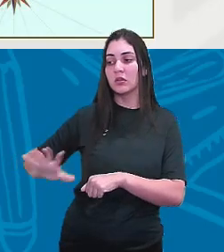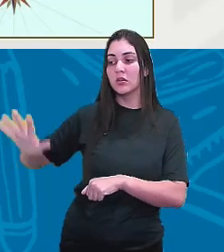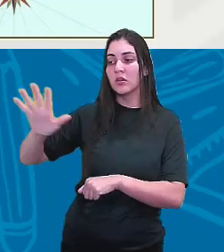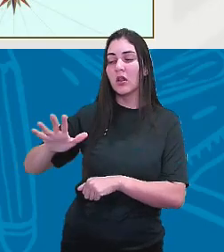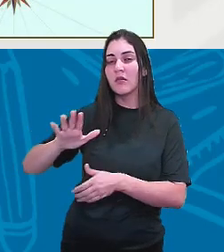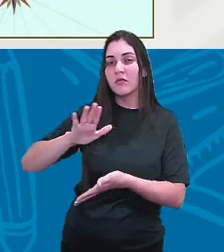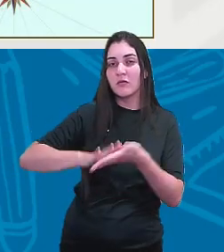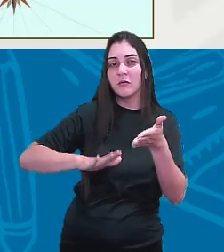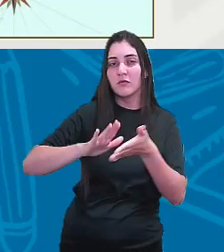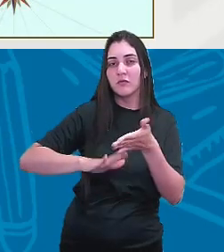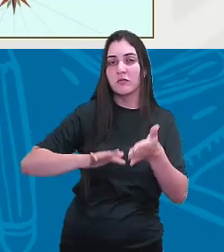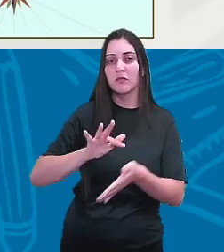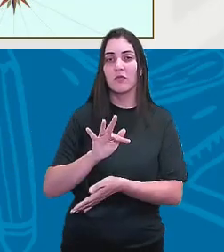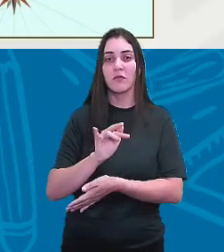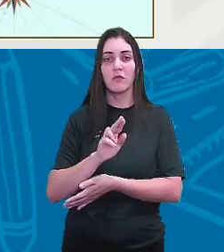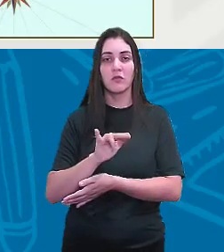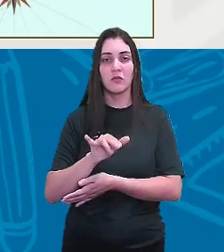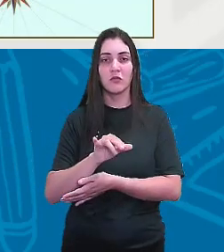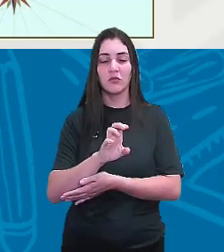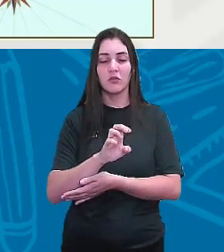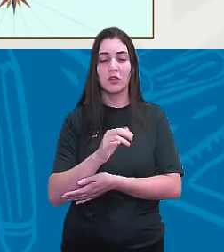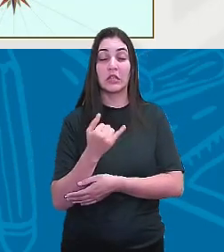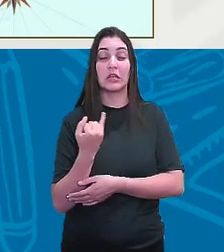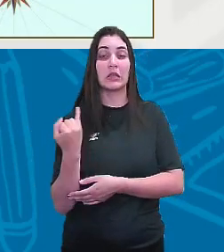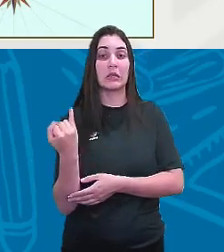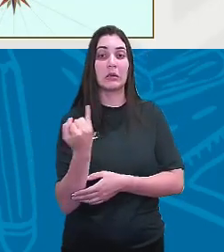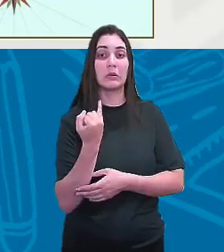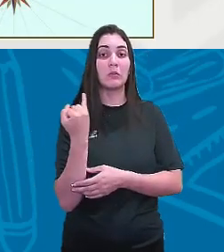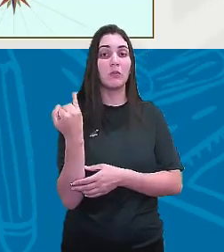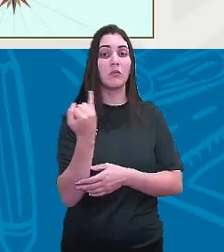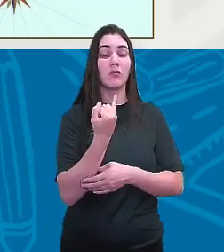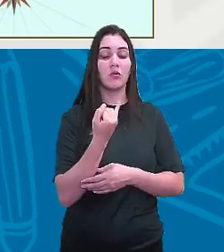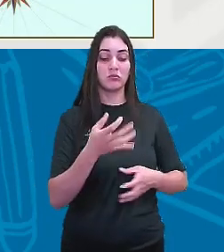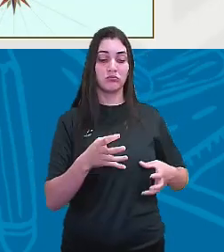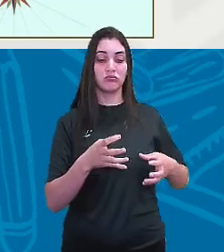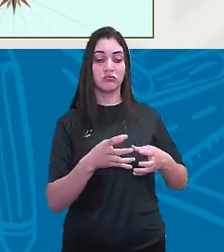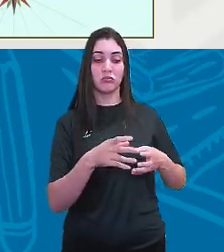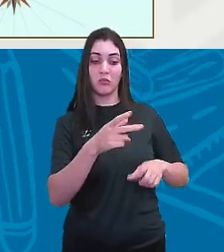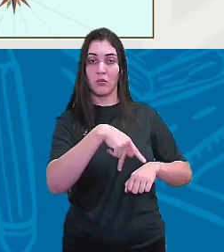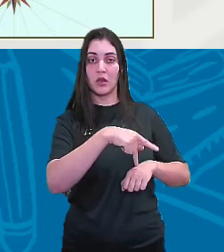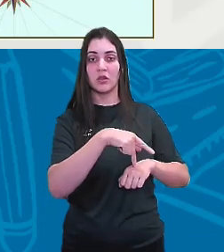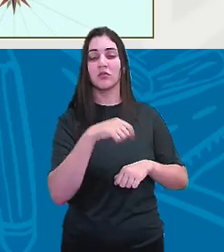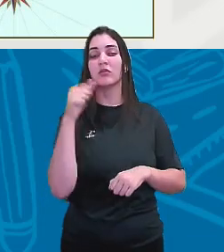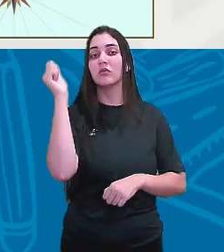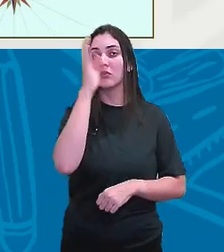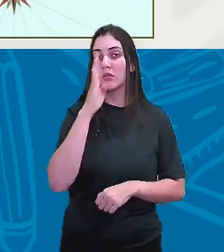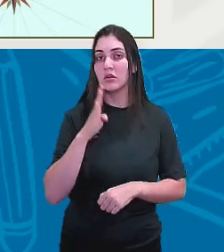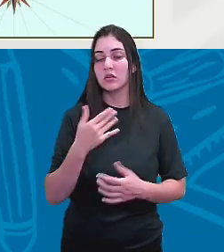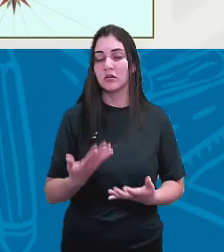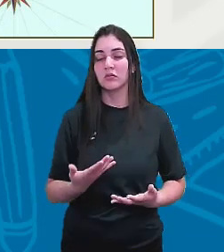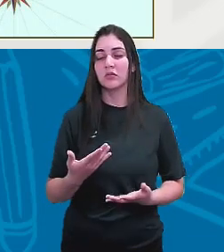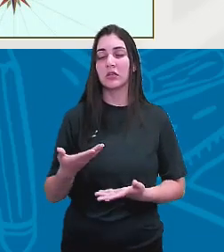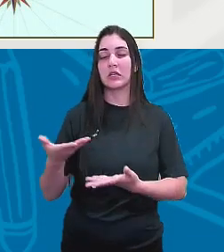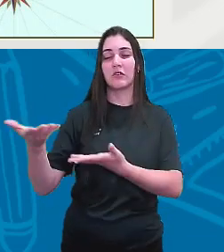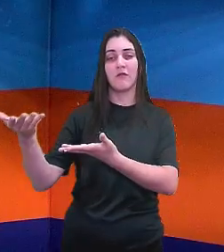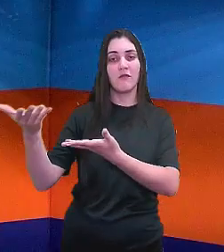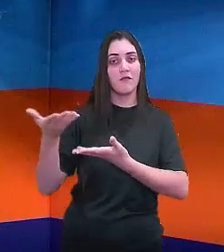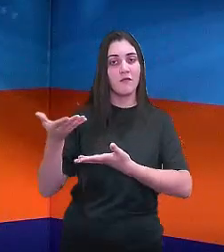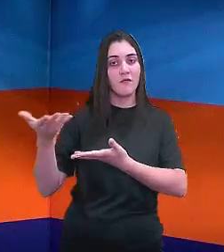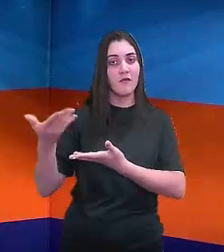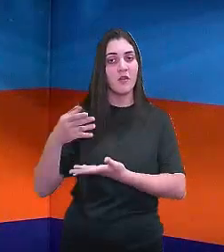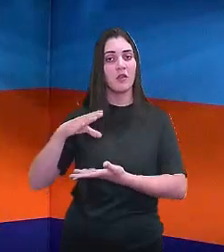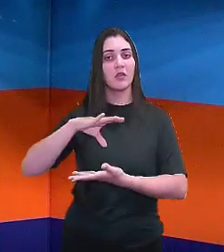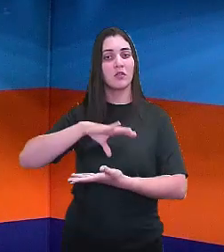sua mais importante colônia, que era o Brasil. Então, eles vêm de Portugal, em